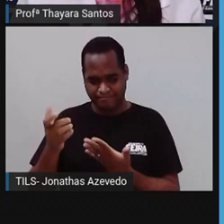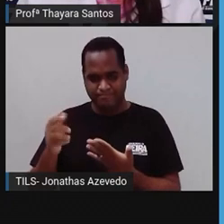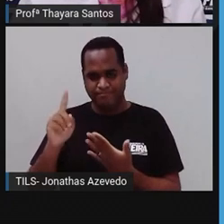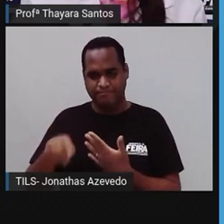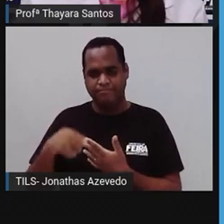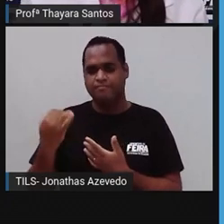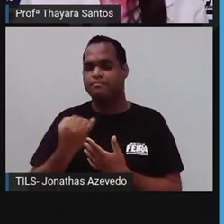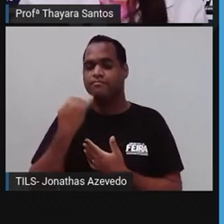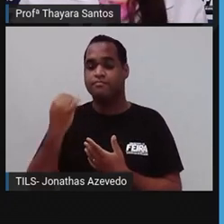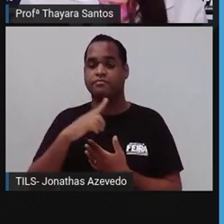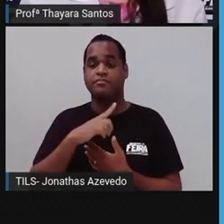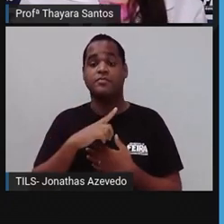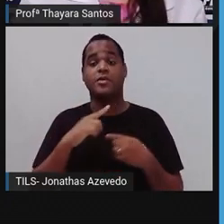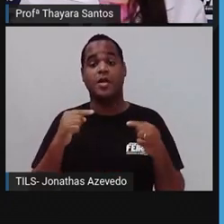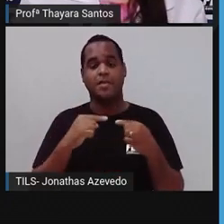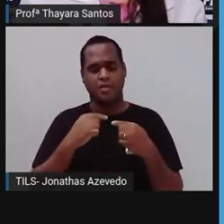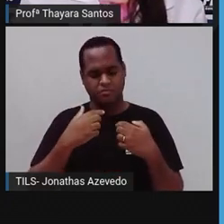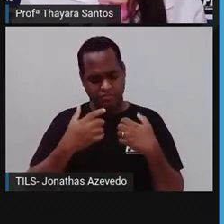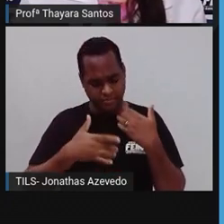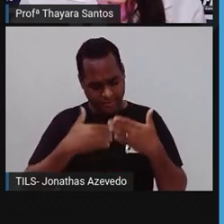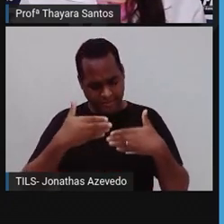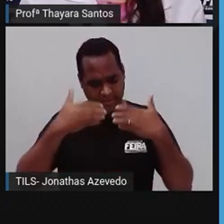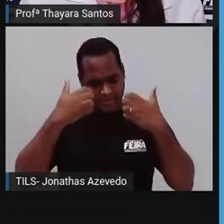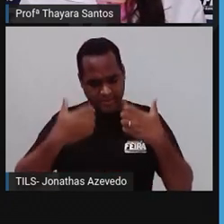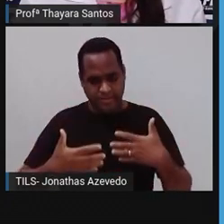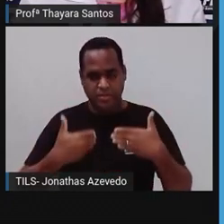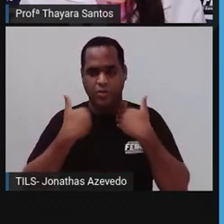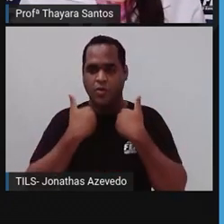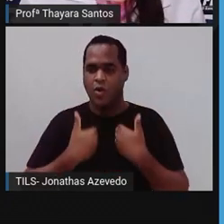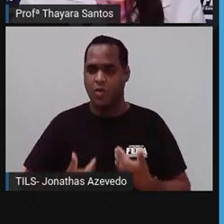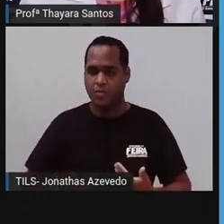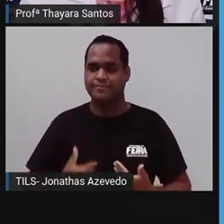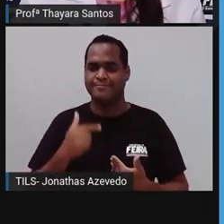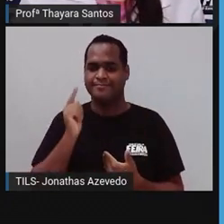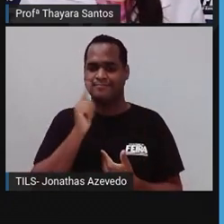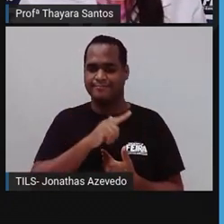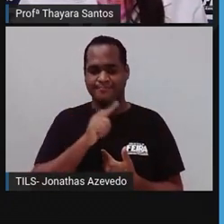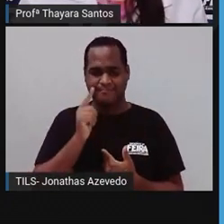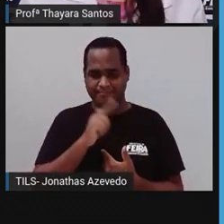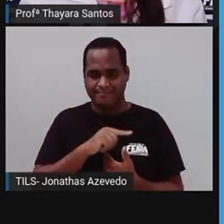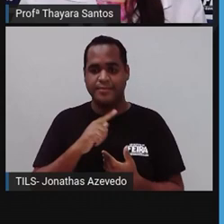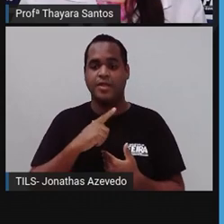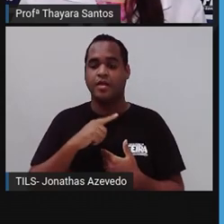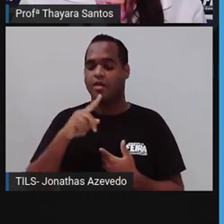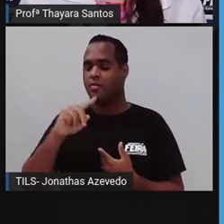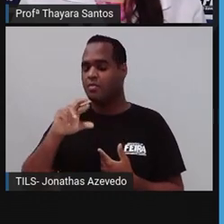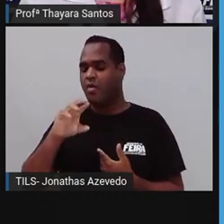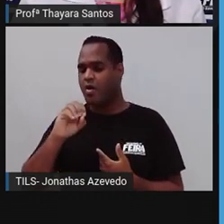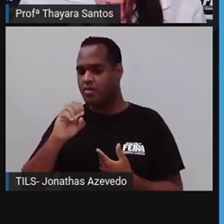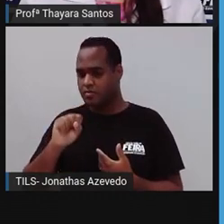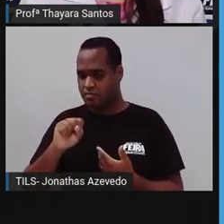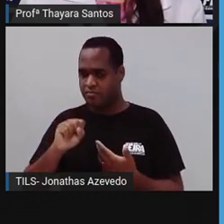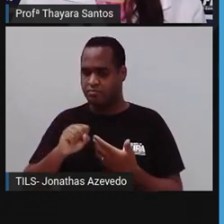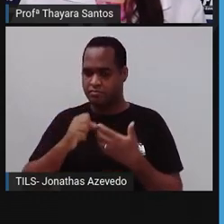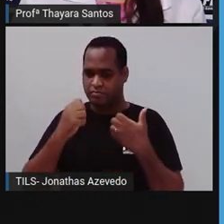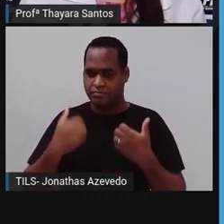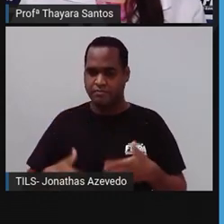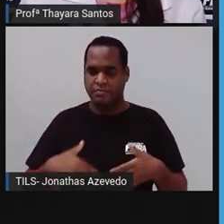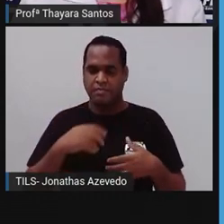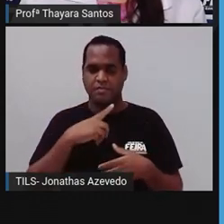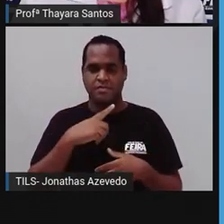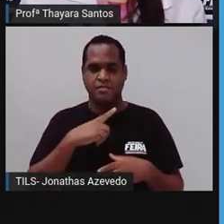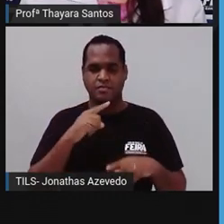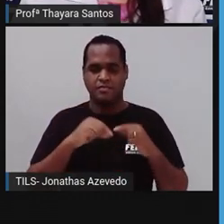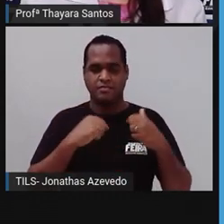chamados de ósteos. Então, ao longo do corpo inteiro, assim, ó, coberto por poros. E eles têm essa abertura central